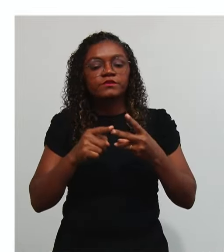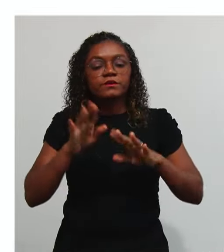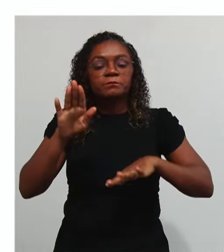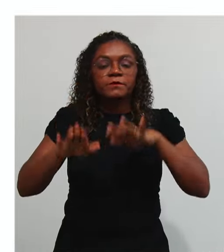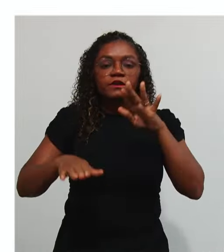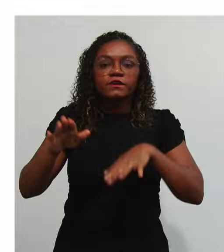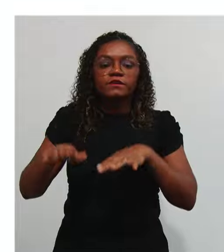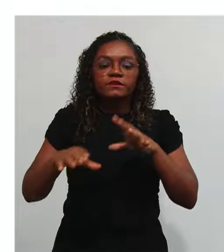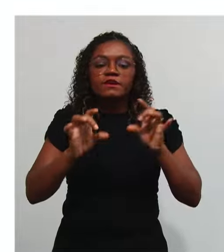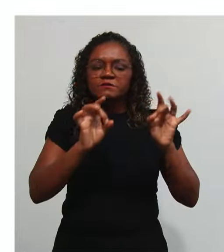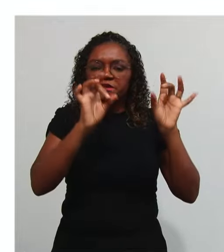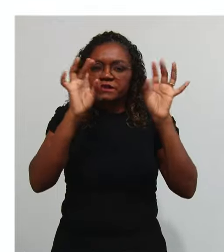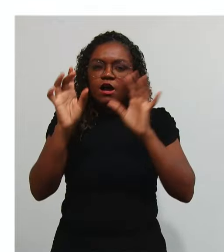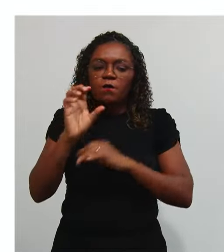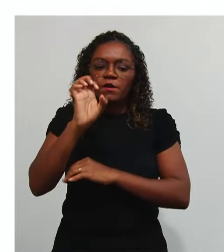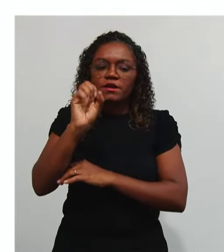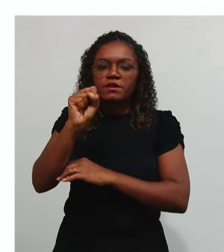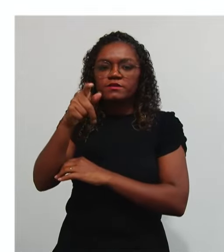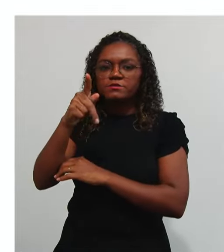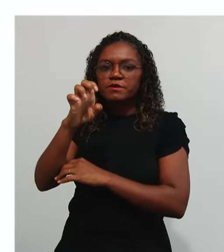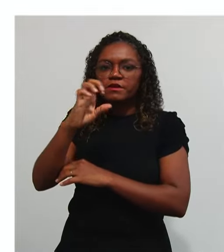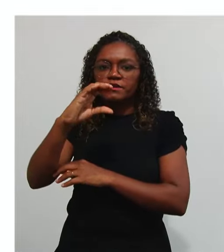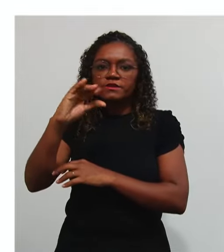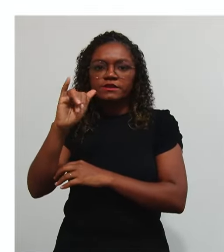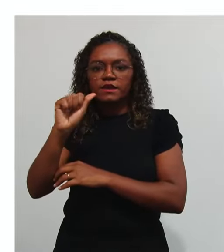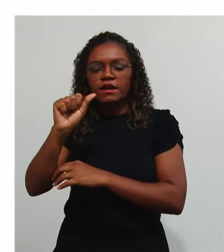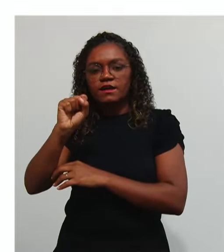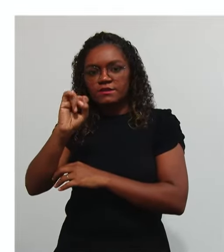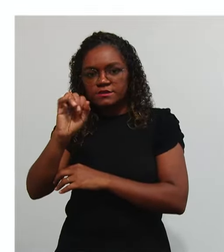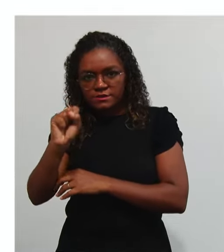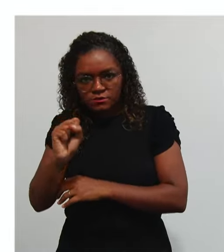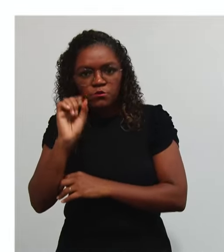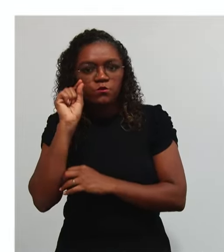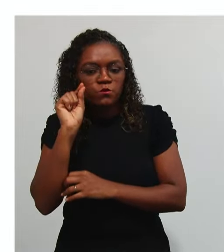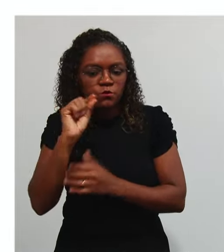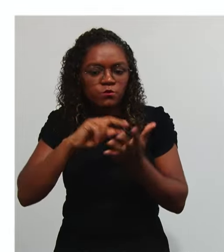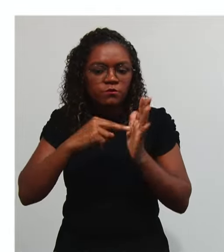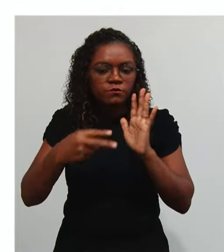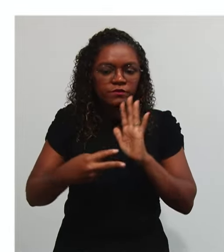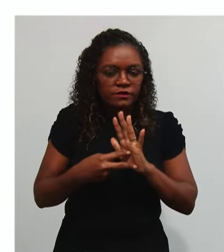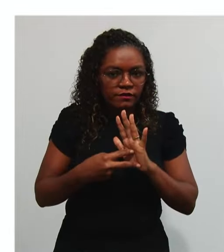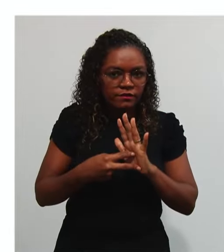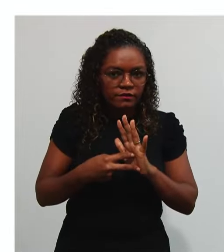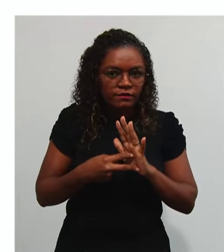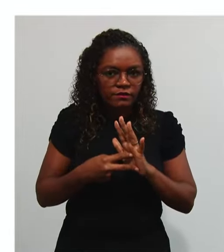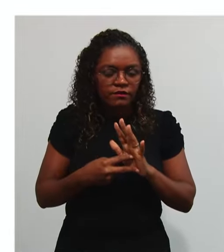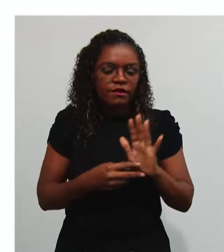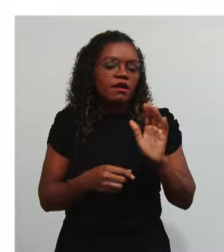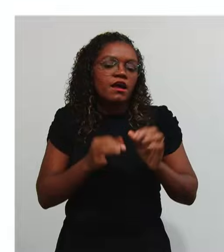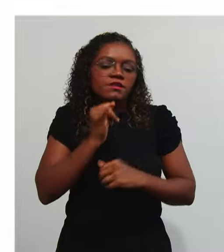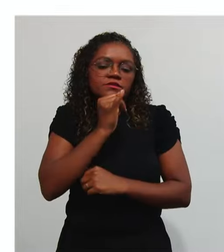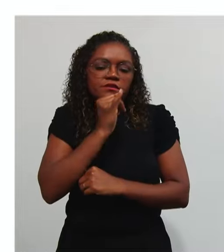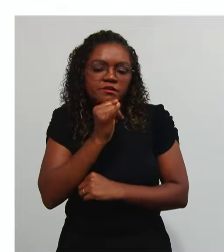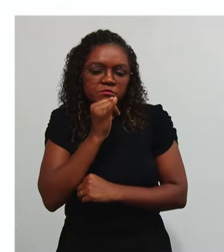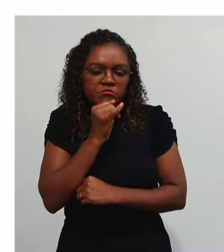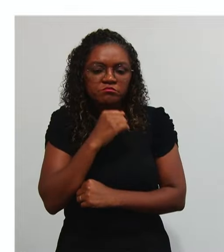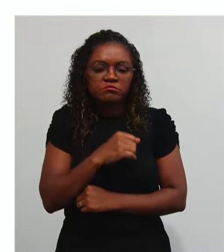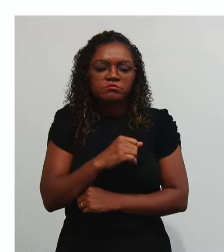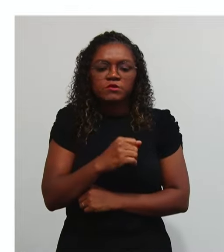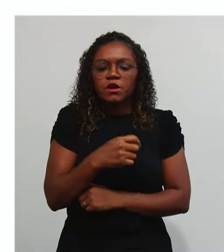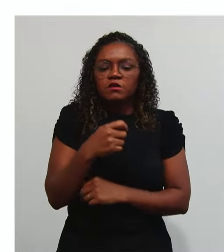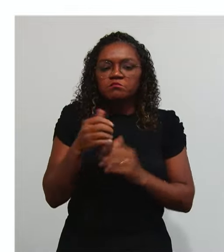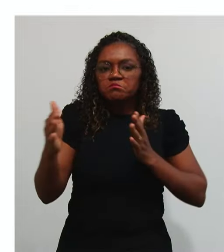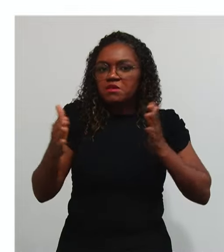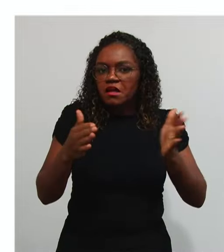contas No prazo estabelecido Ou não há possibilidade Ou há desvios De bens E valores